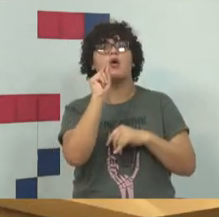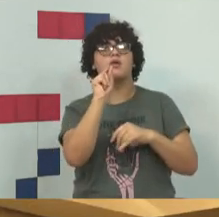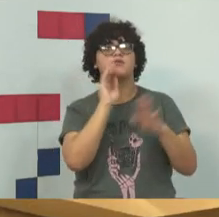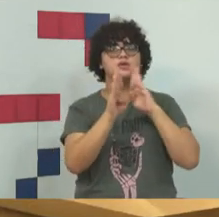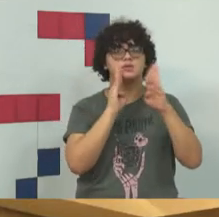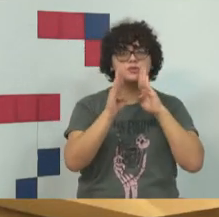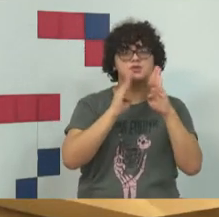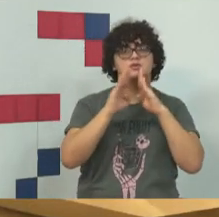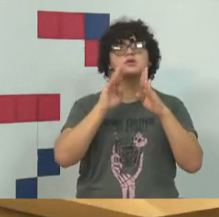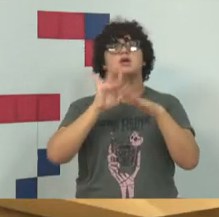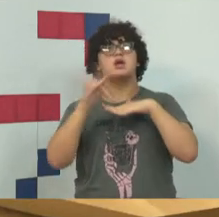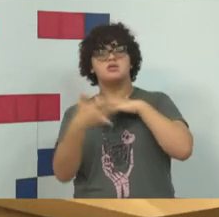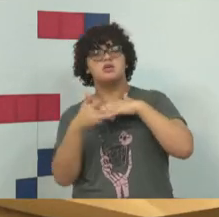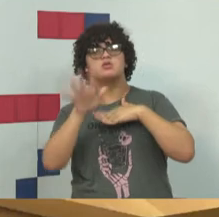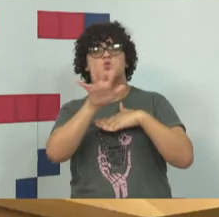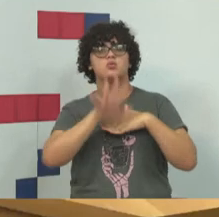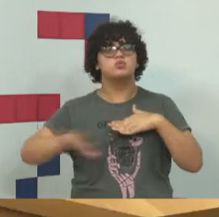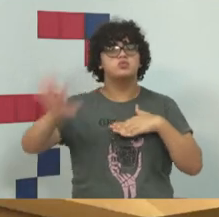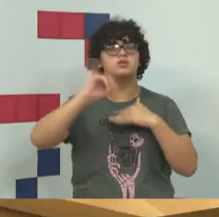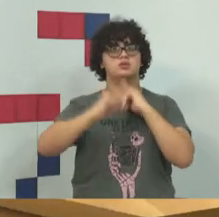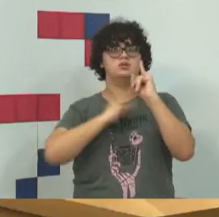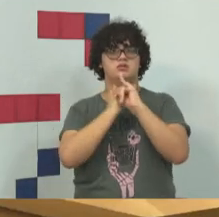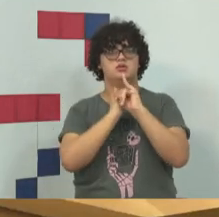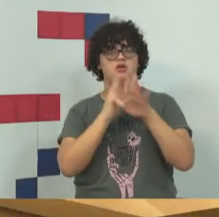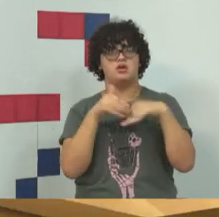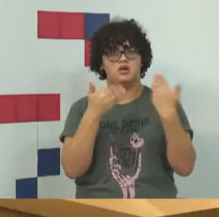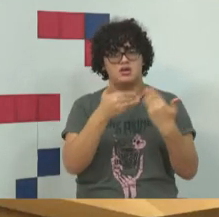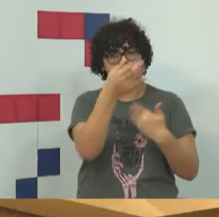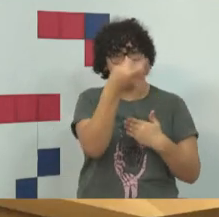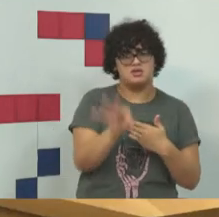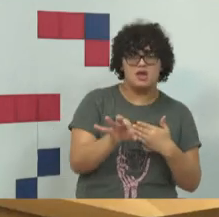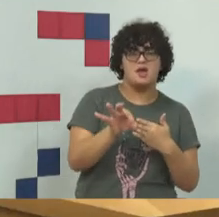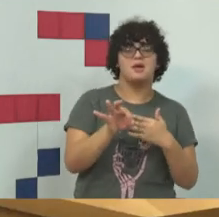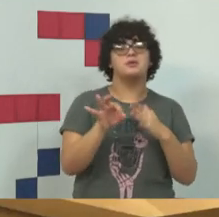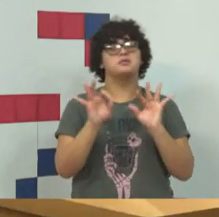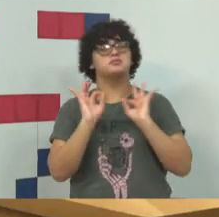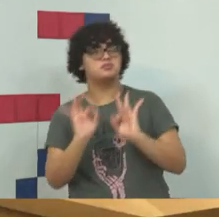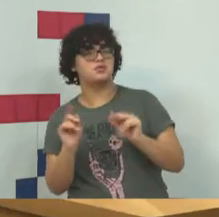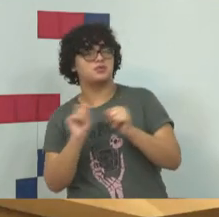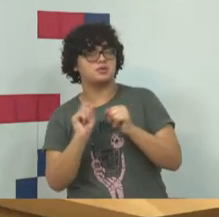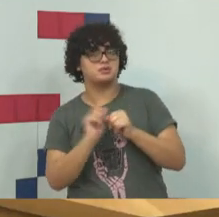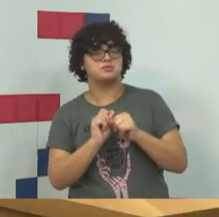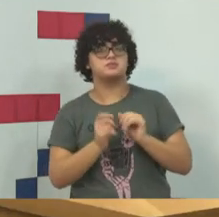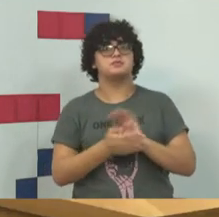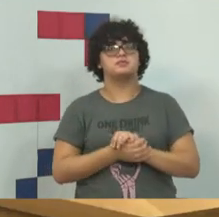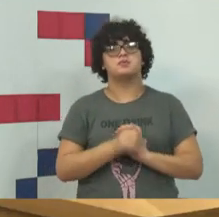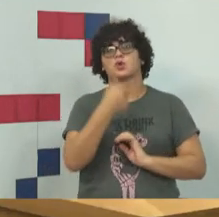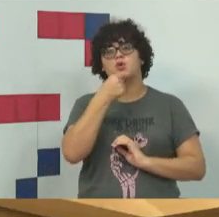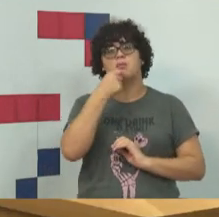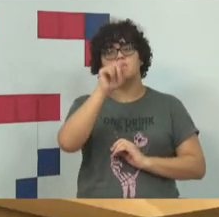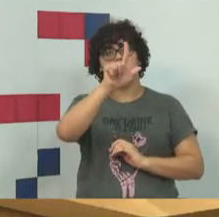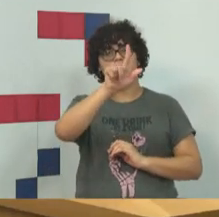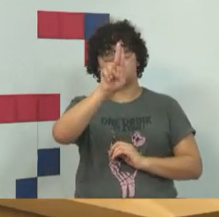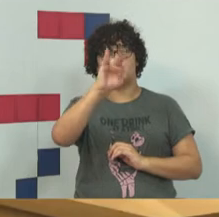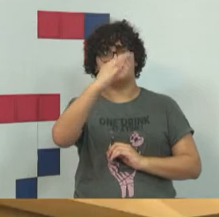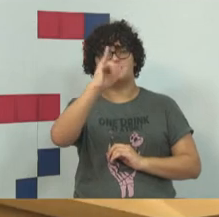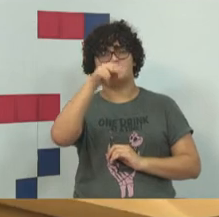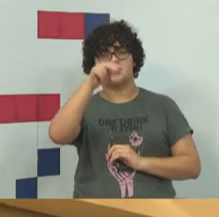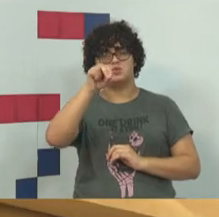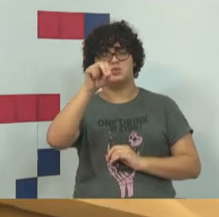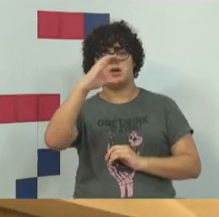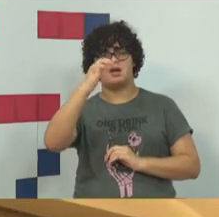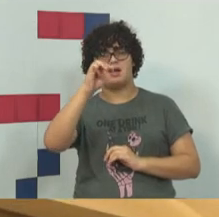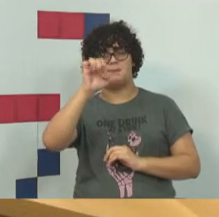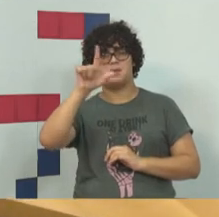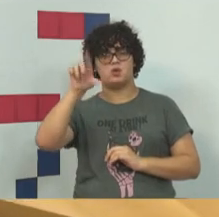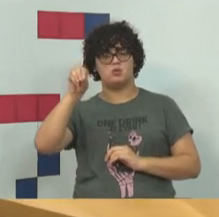sociais ou internet, se isso é correto, se é constitucional. O Luciano Camilo é